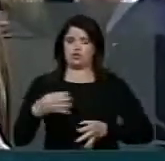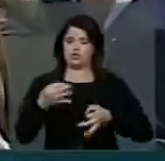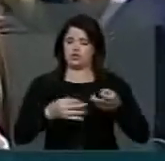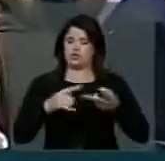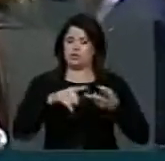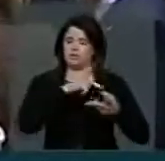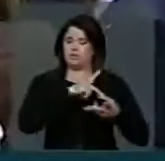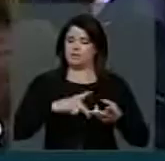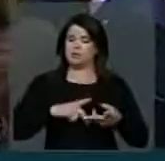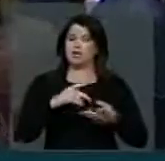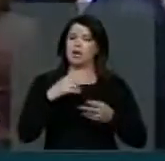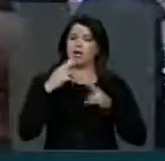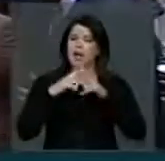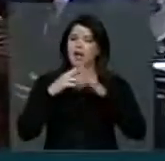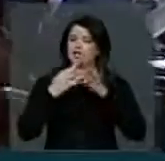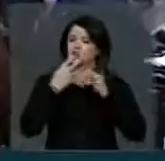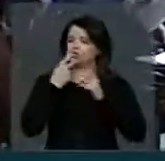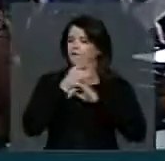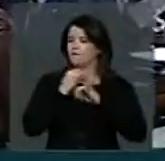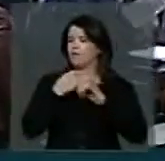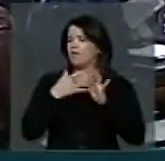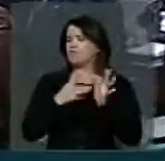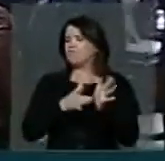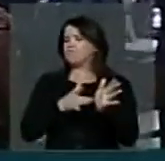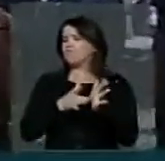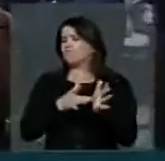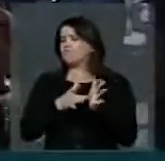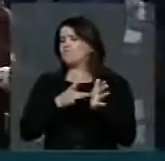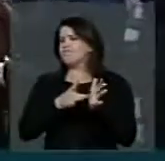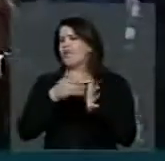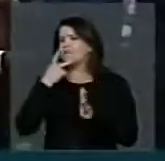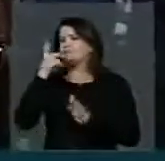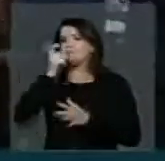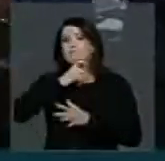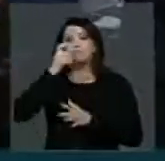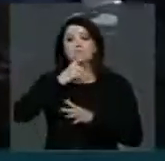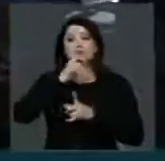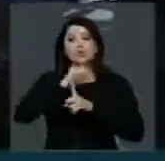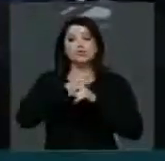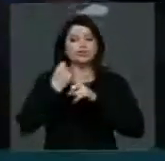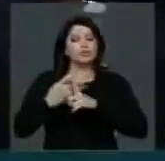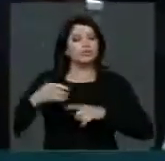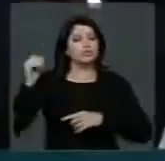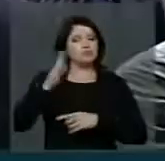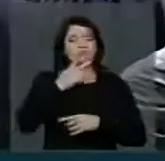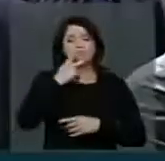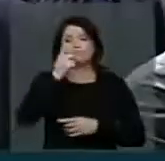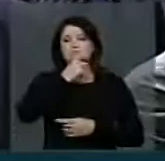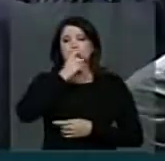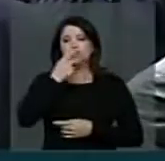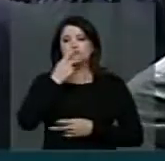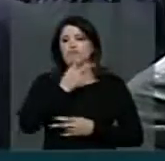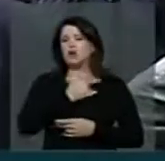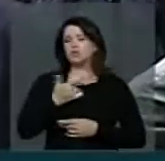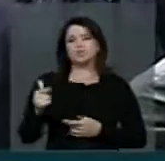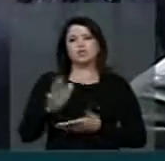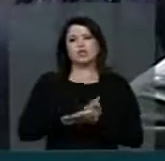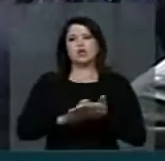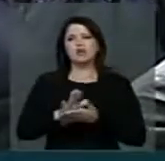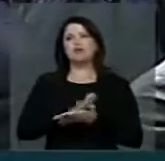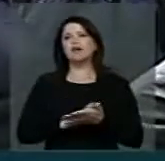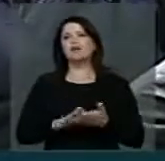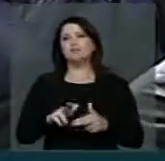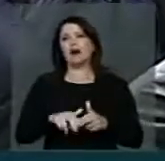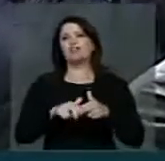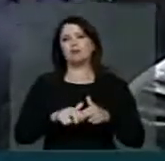presidente da Caixa Econômica, que com desfaçatejo mentiu para a sociedade brasileira, dizendo que não tinha nada a ver com